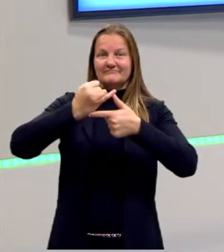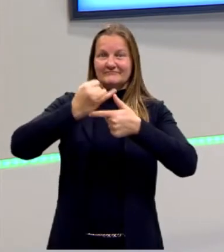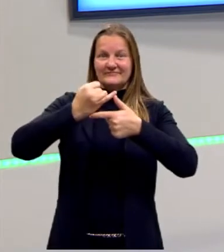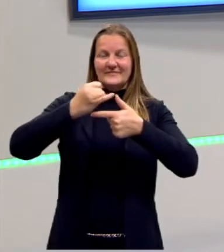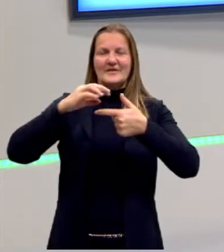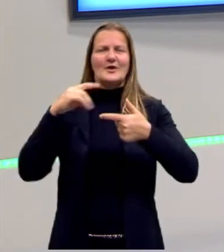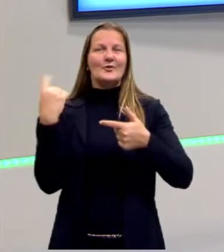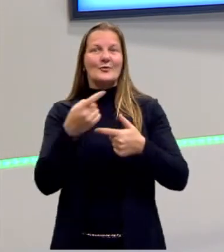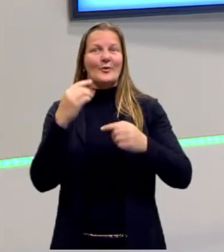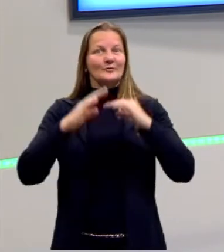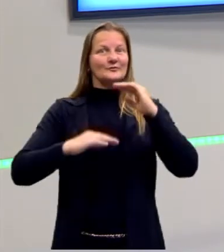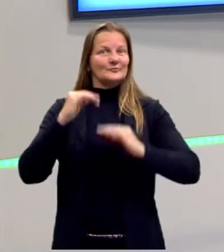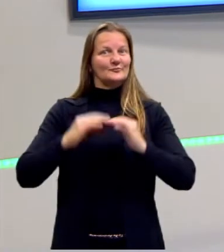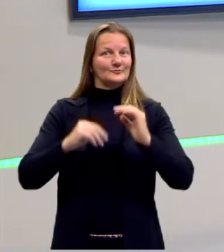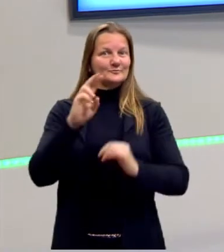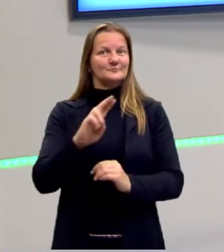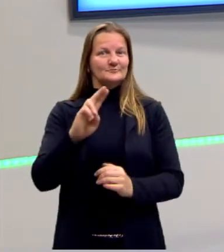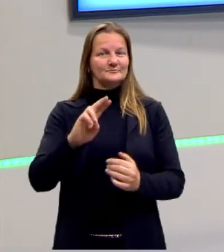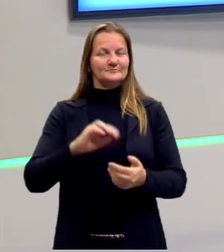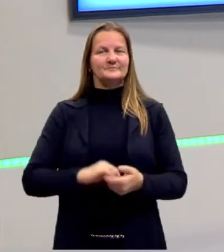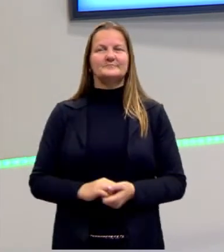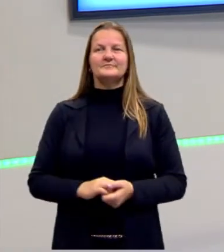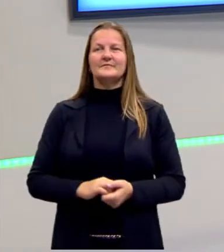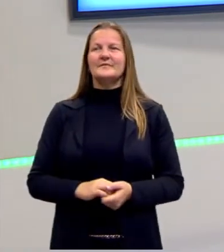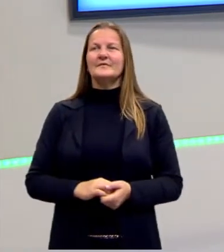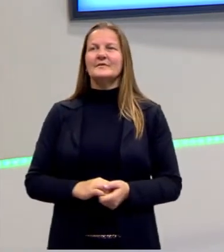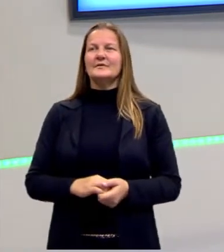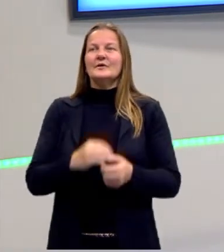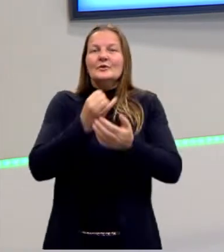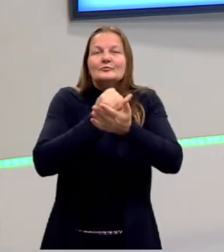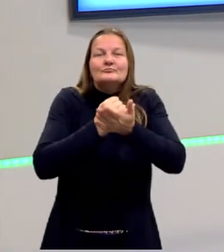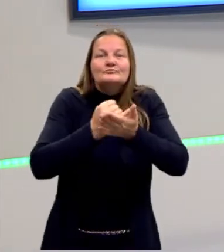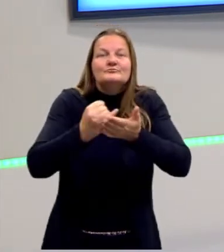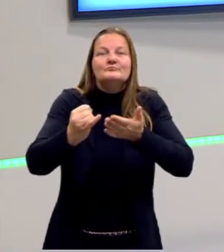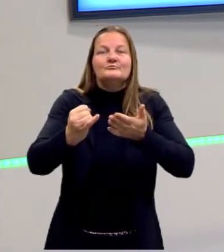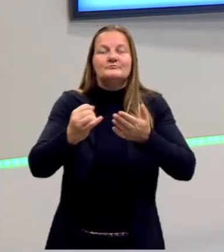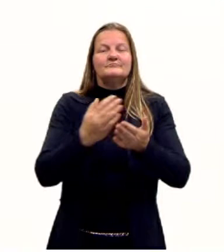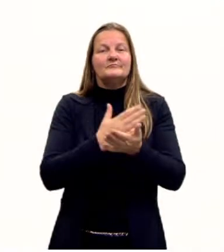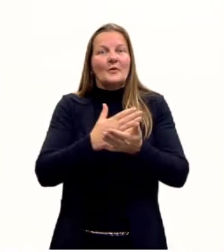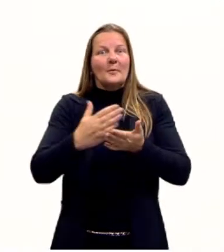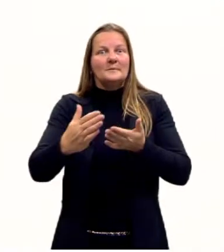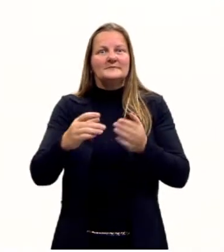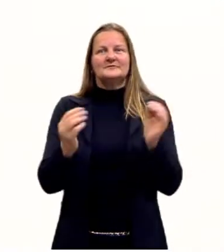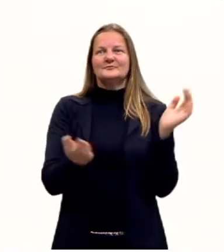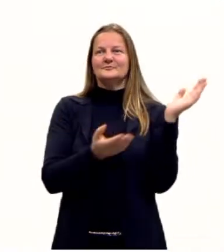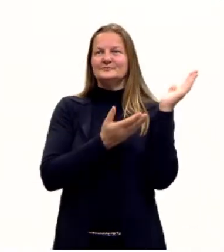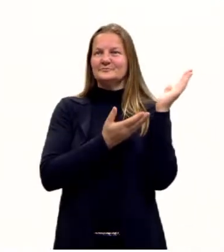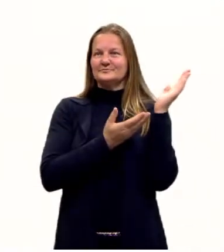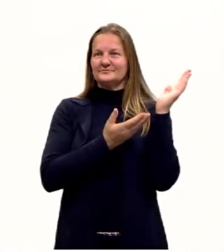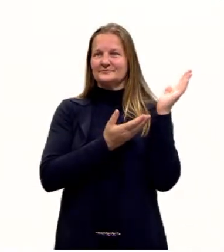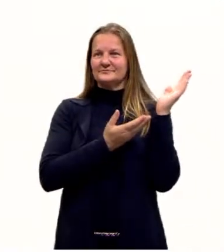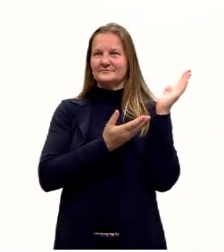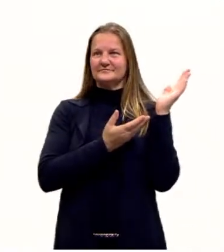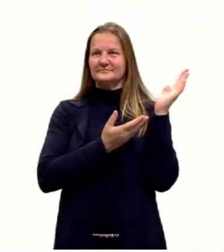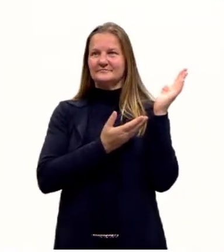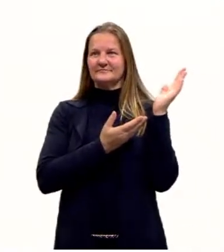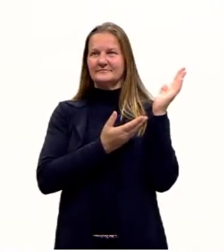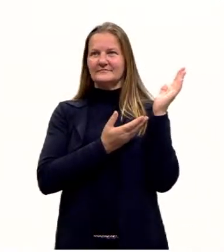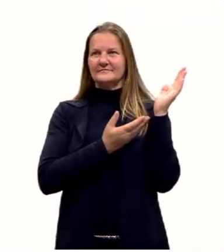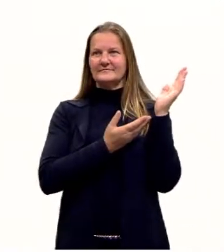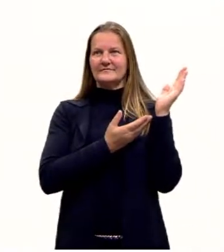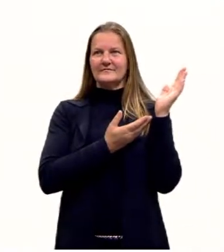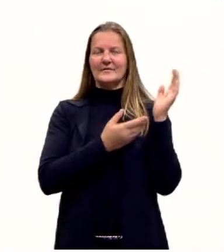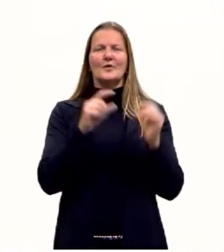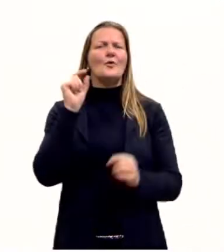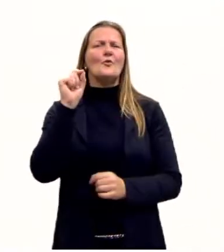aplicamos. Então para dar início eu trouxe aqui essa imagem que retrata bem o